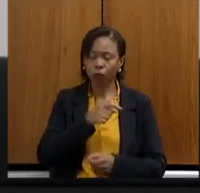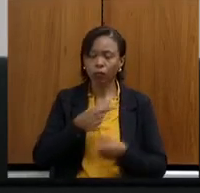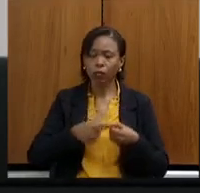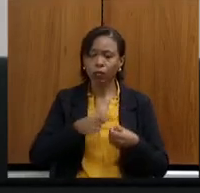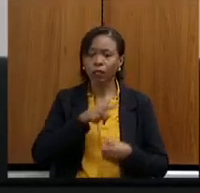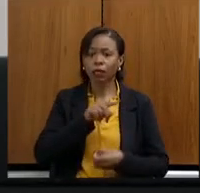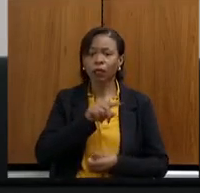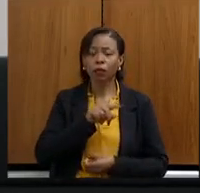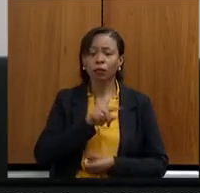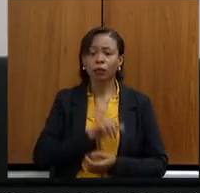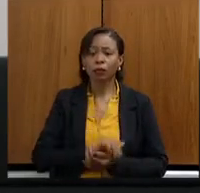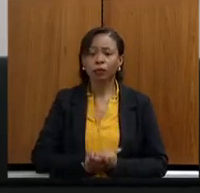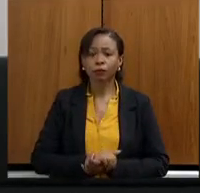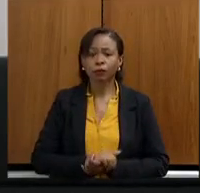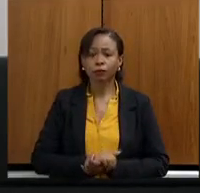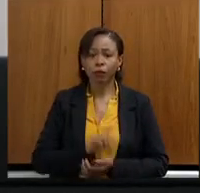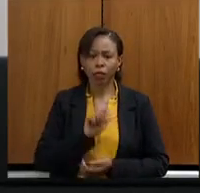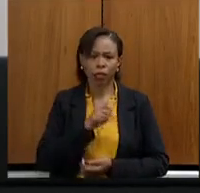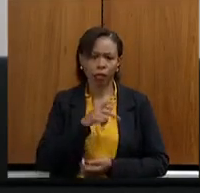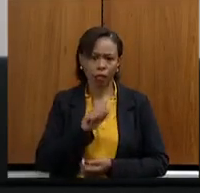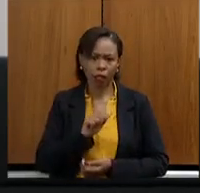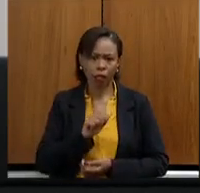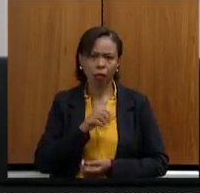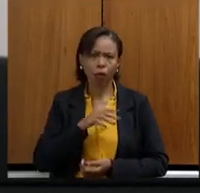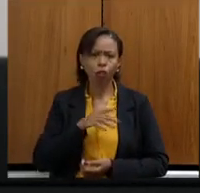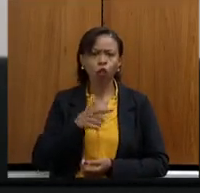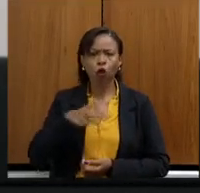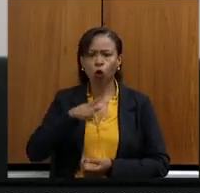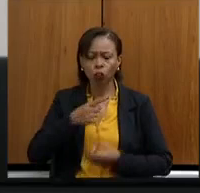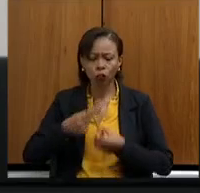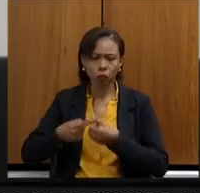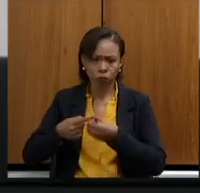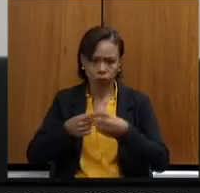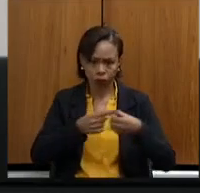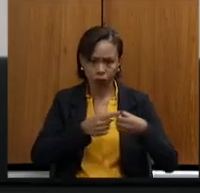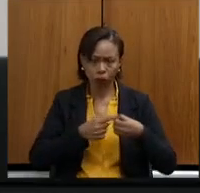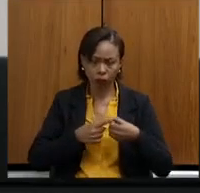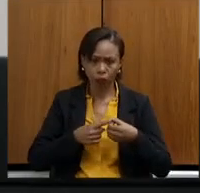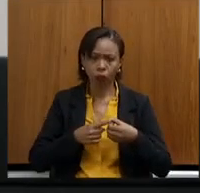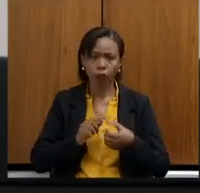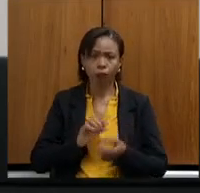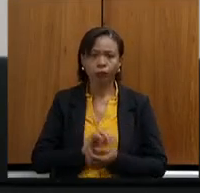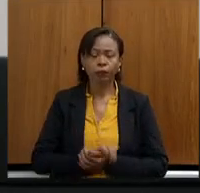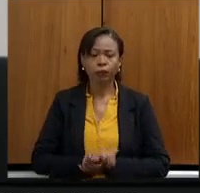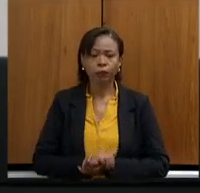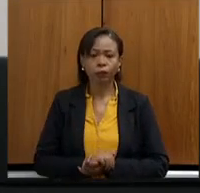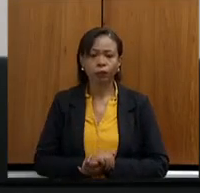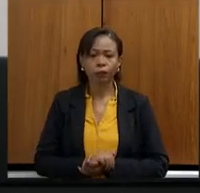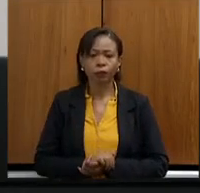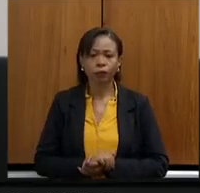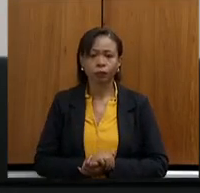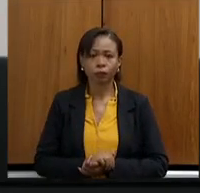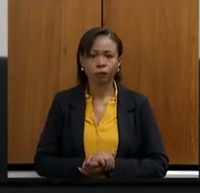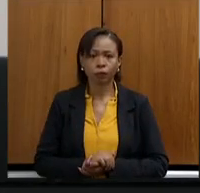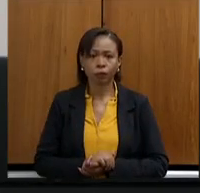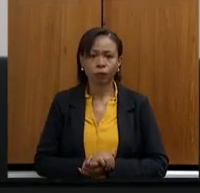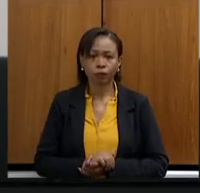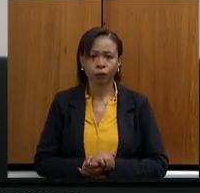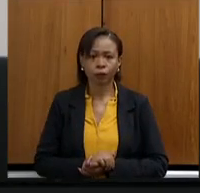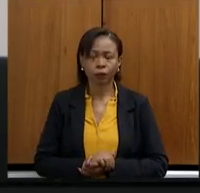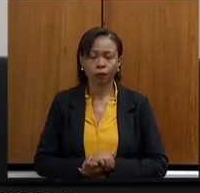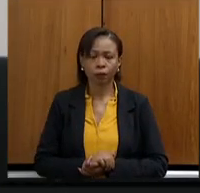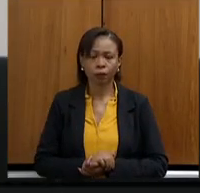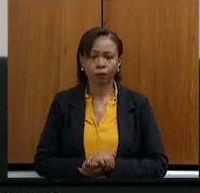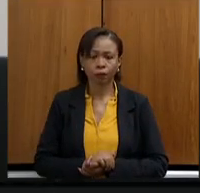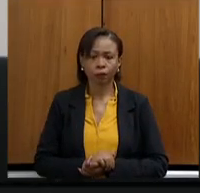comunidade quilombola Almas, Curral Novo, Alto de Equitibá, União dos Rosais, Campinhos, Cupim, Puba,